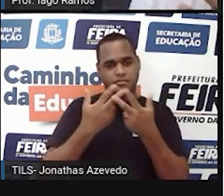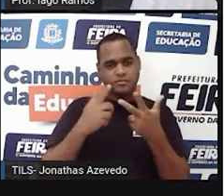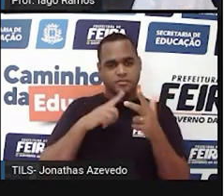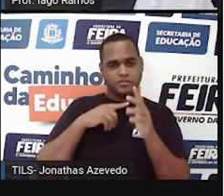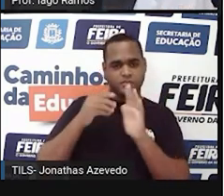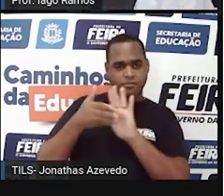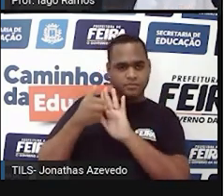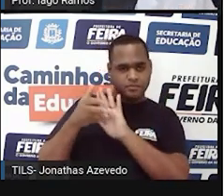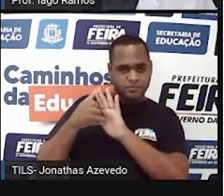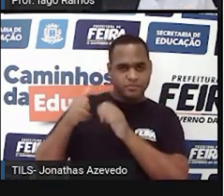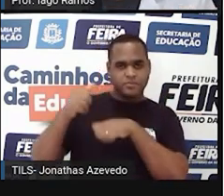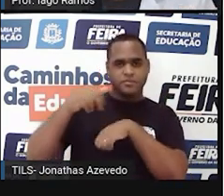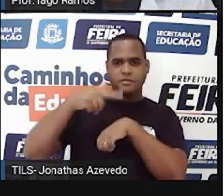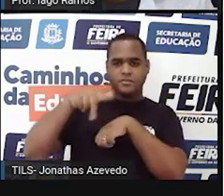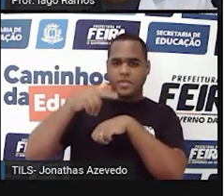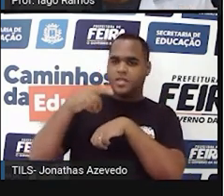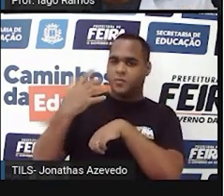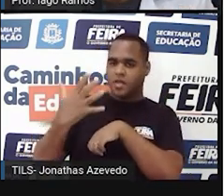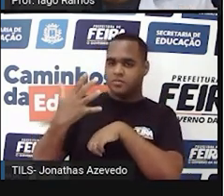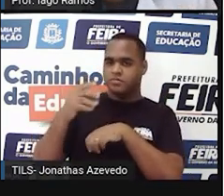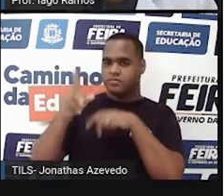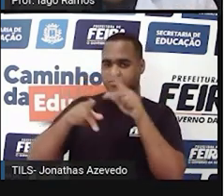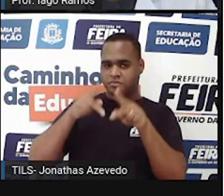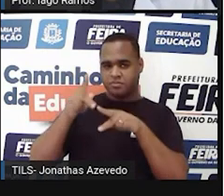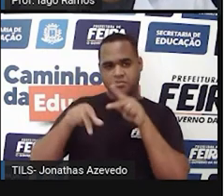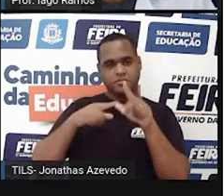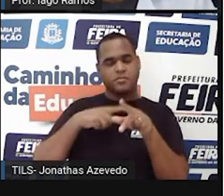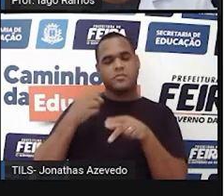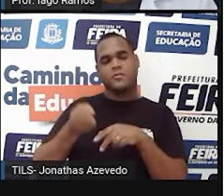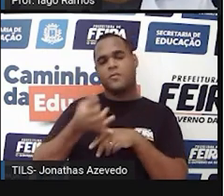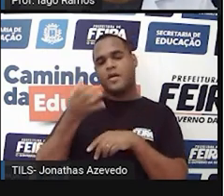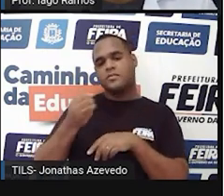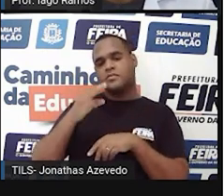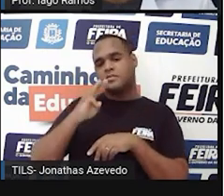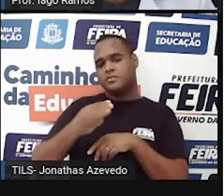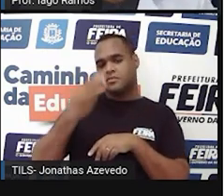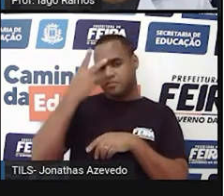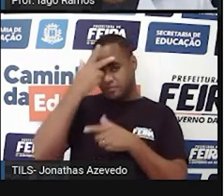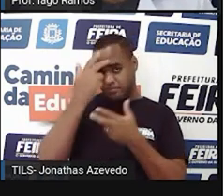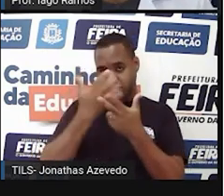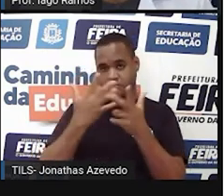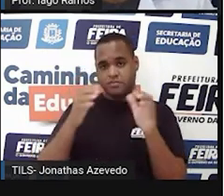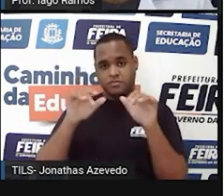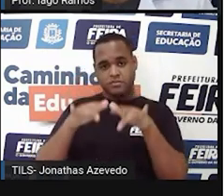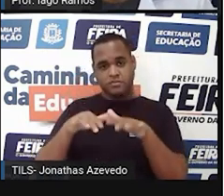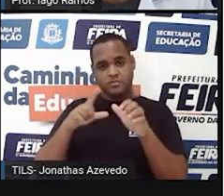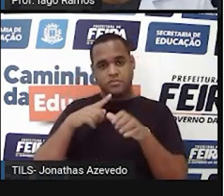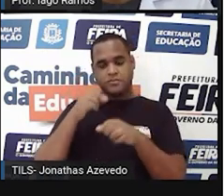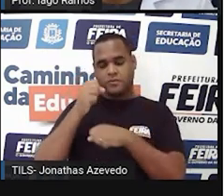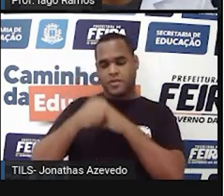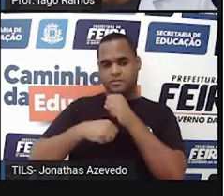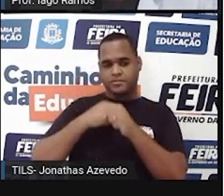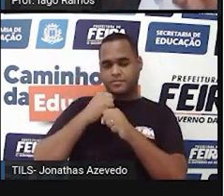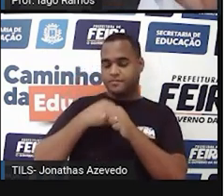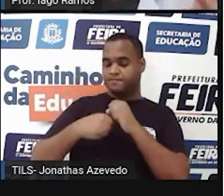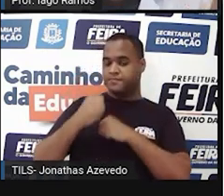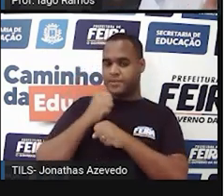Retirando os 4 países menos populosos, quantos milhões de pessoas ocuparam o continente africano em 2014?